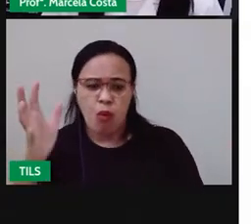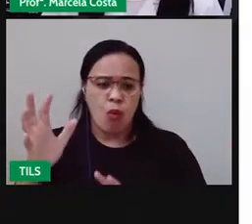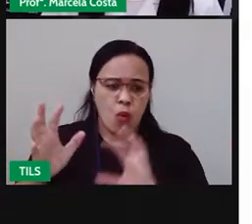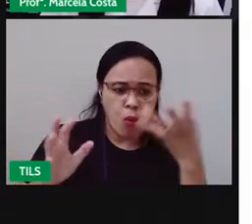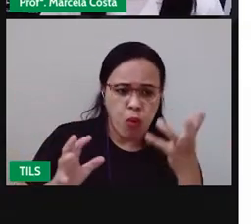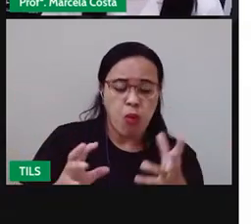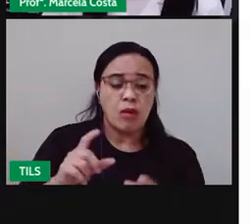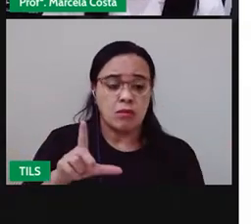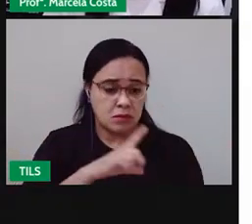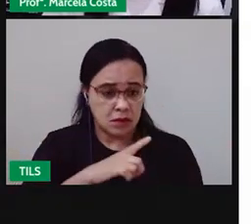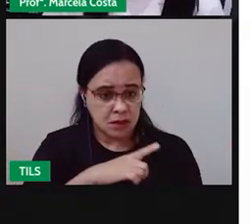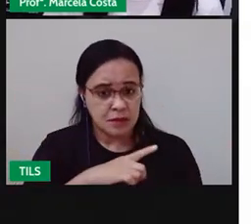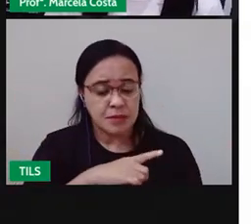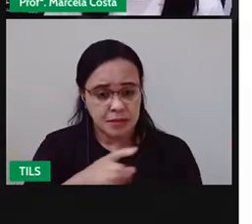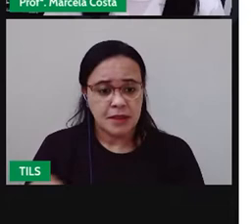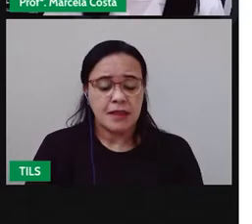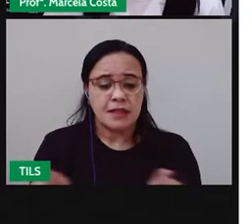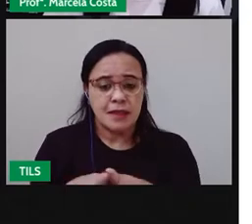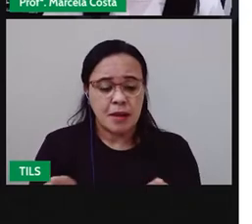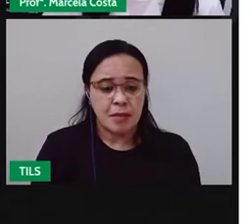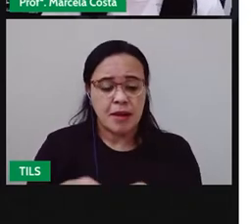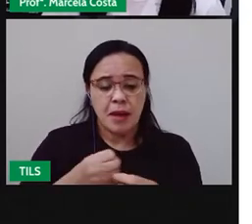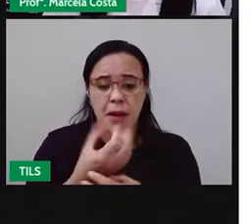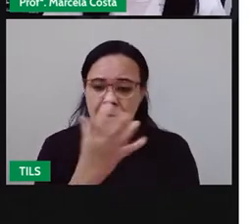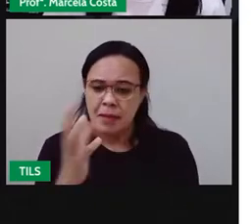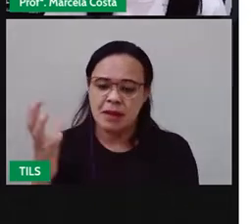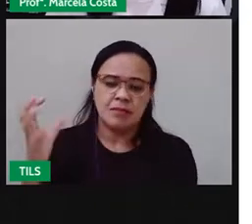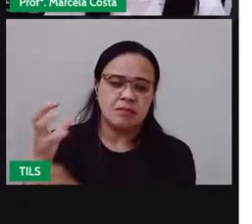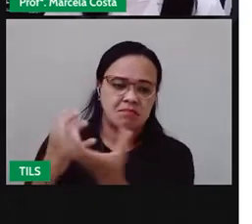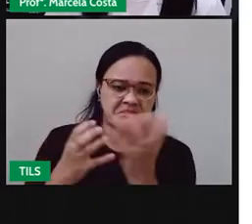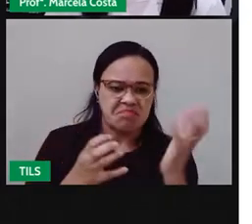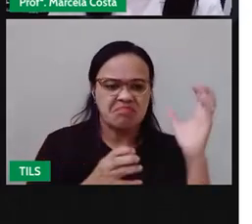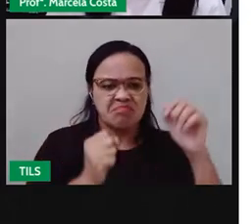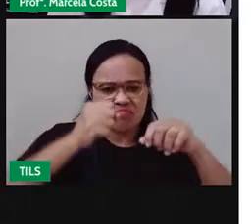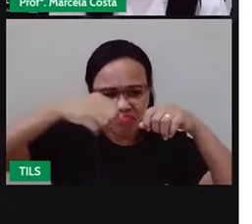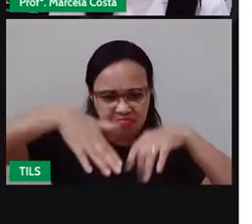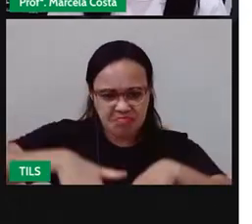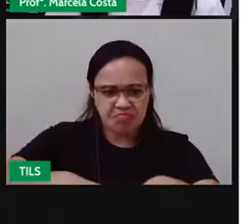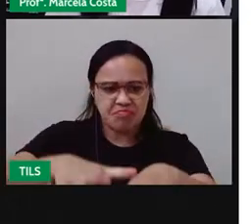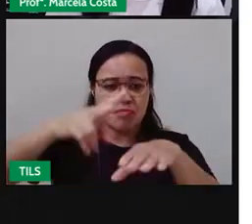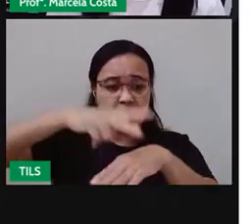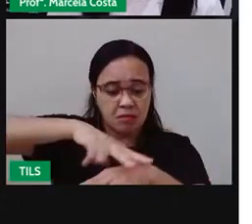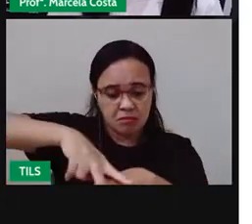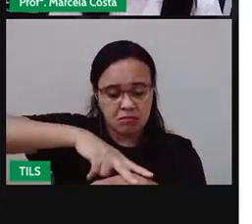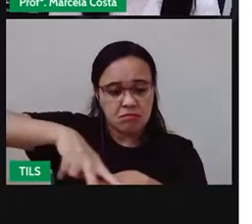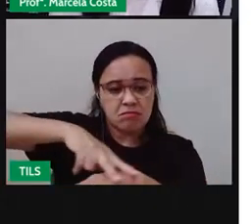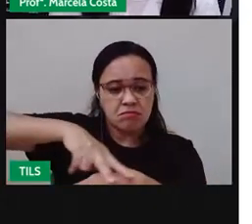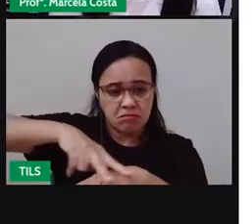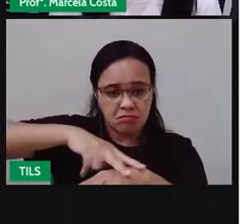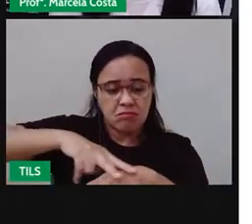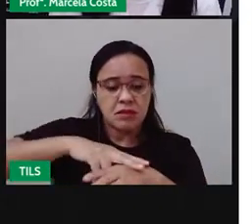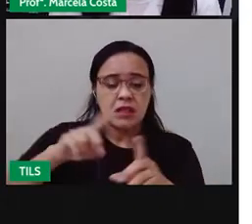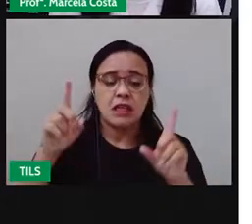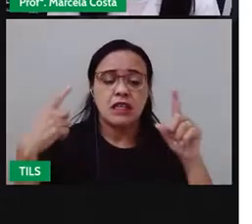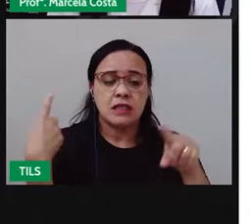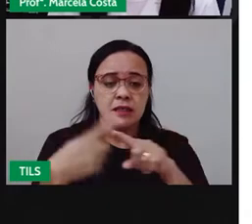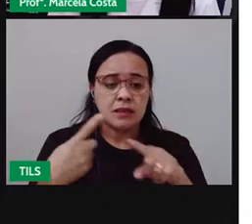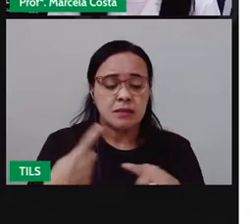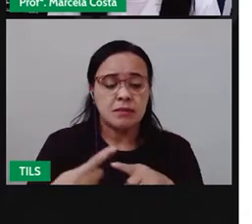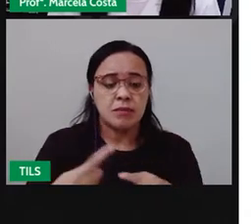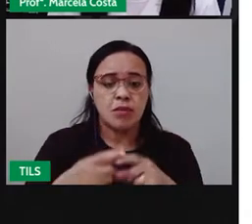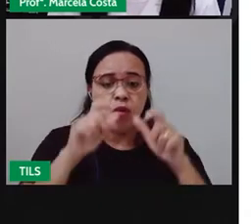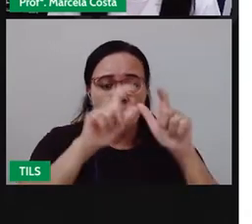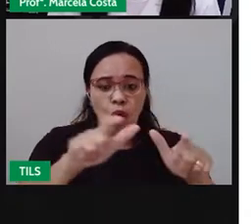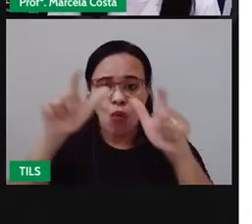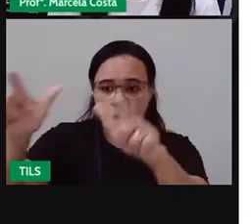biomas e de formações geográficas, planáutas, planícias, diferentes em cada estado,